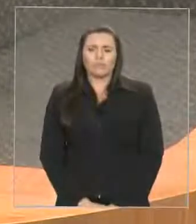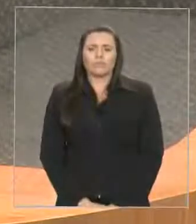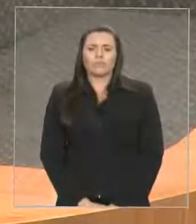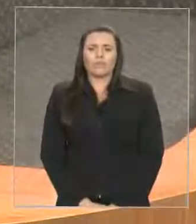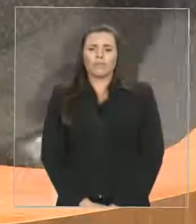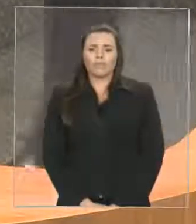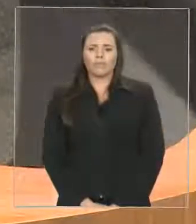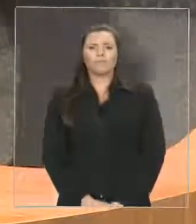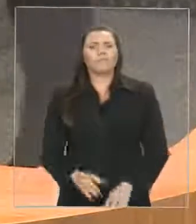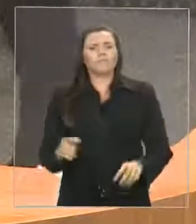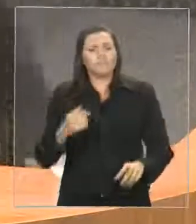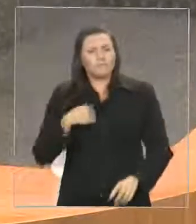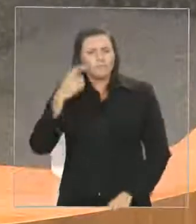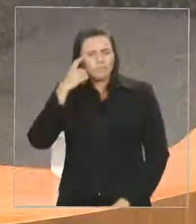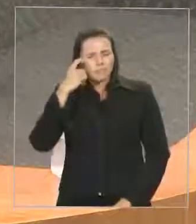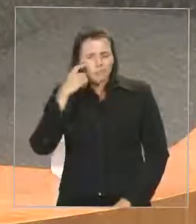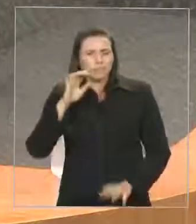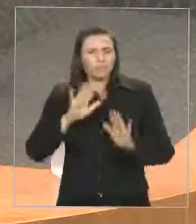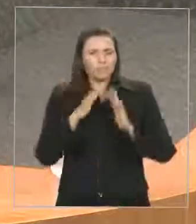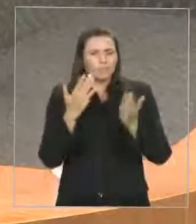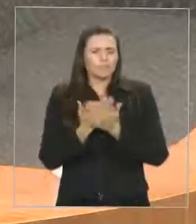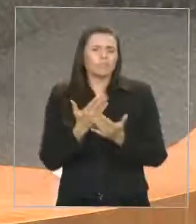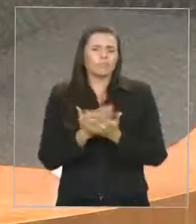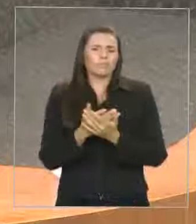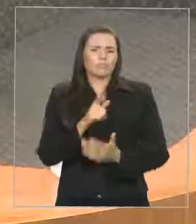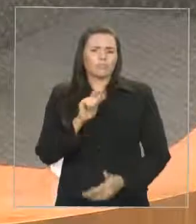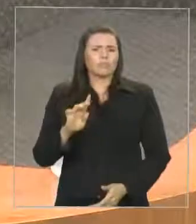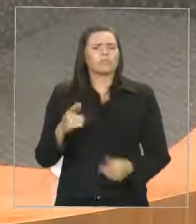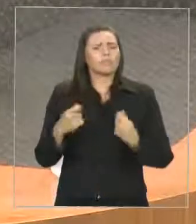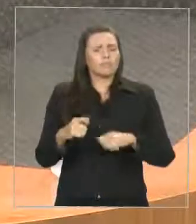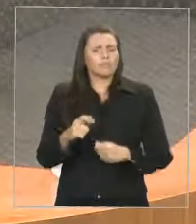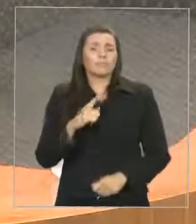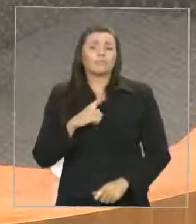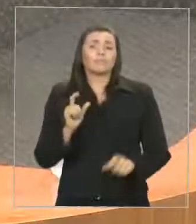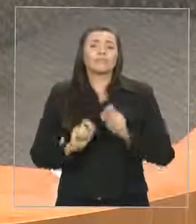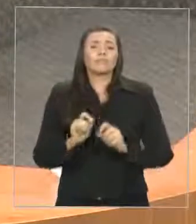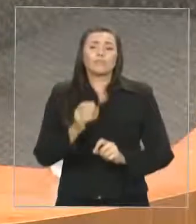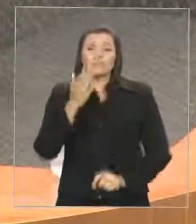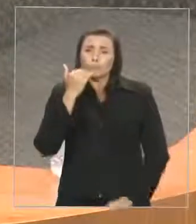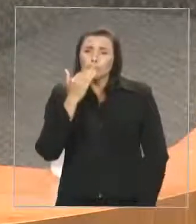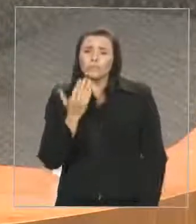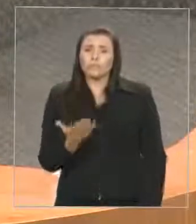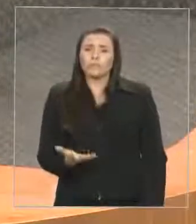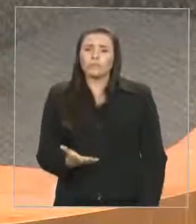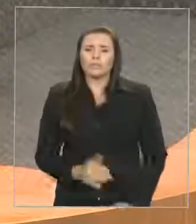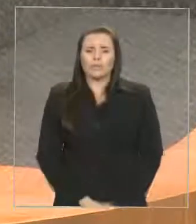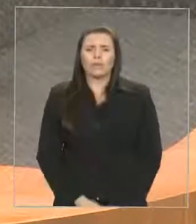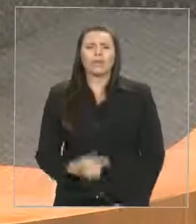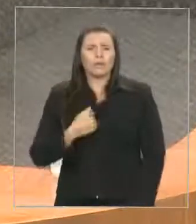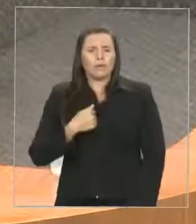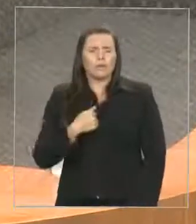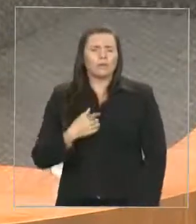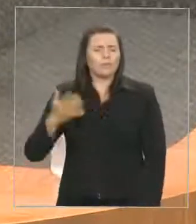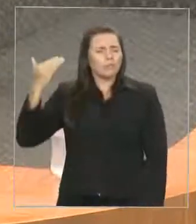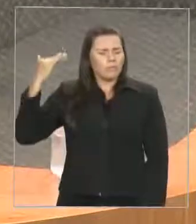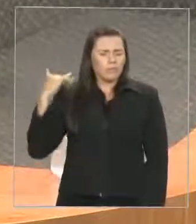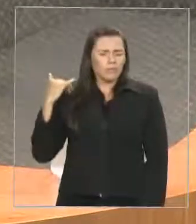que é fornecido na escola pública. Um deputado que utilizava o transporte público.